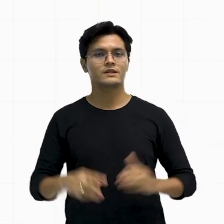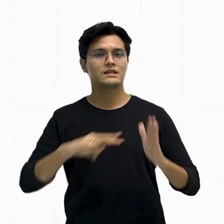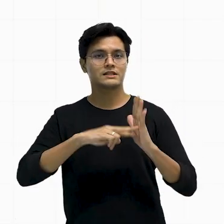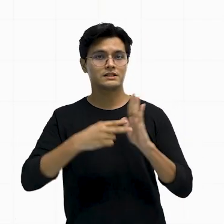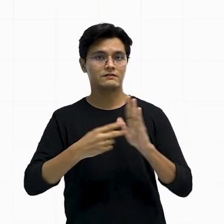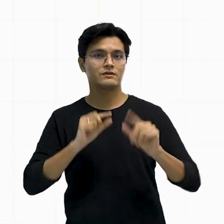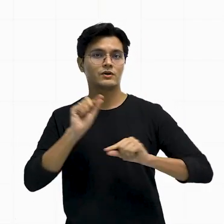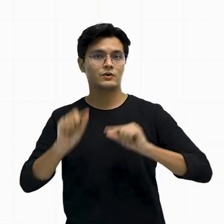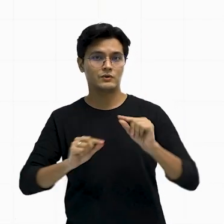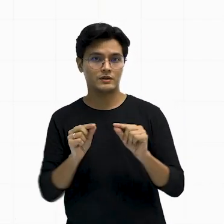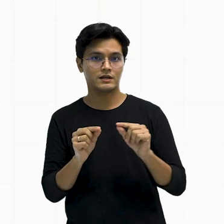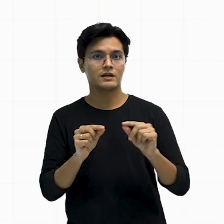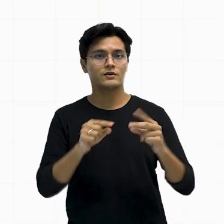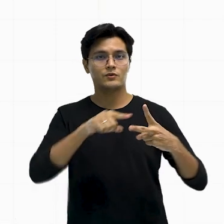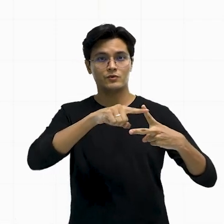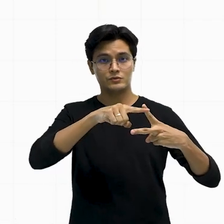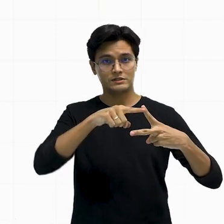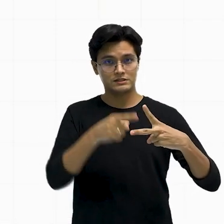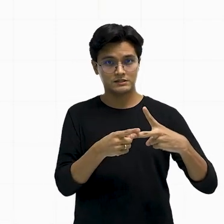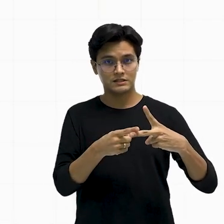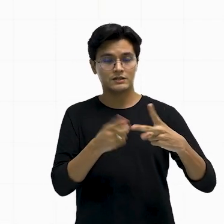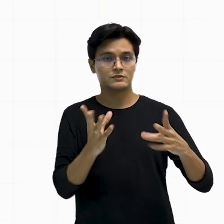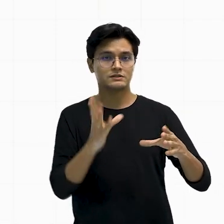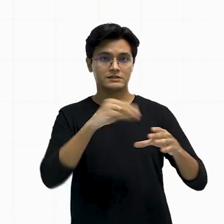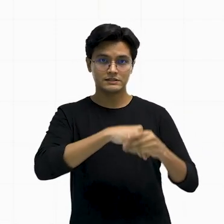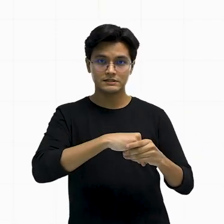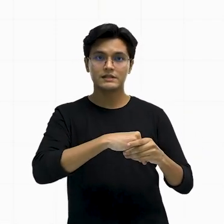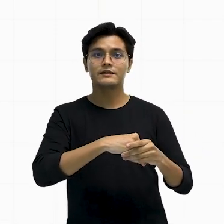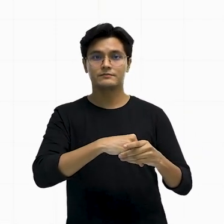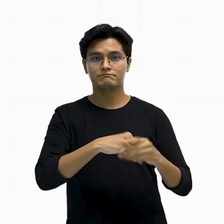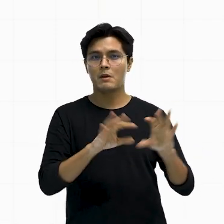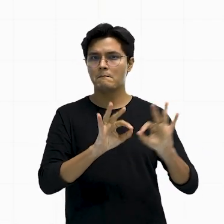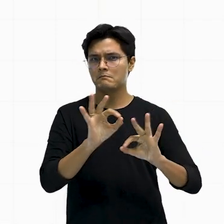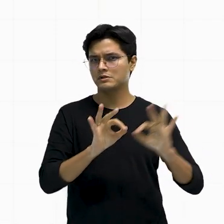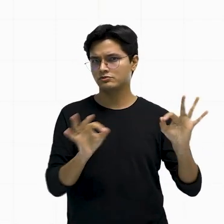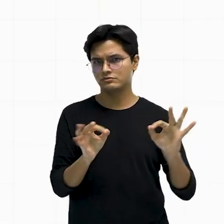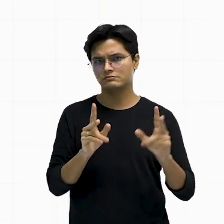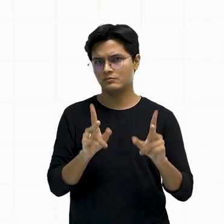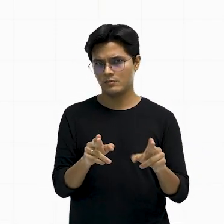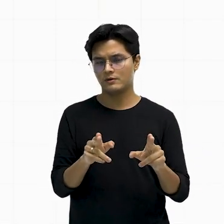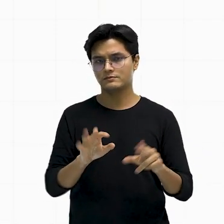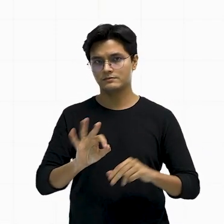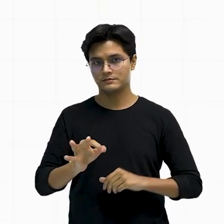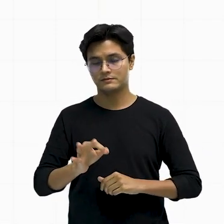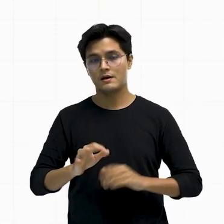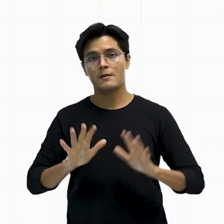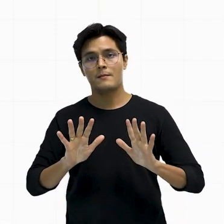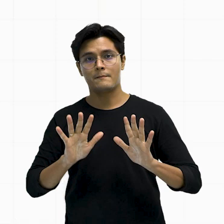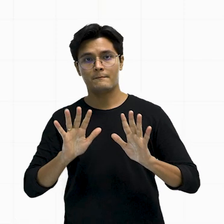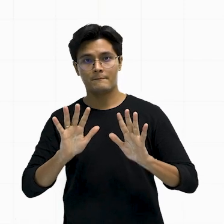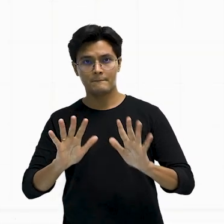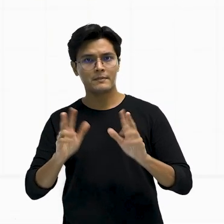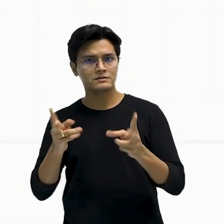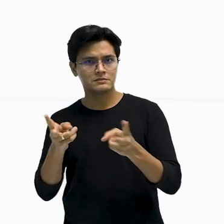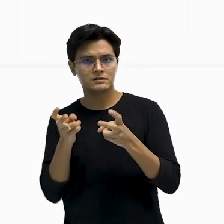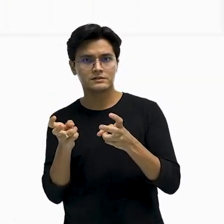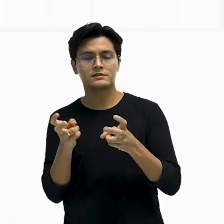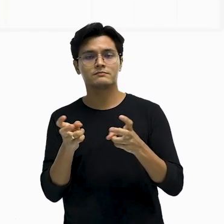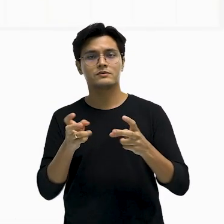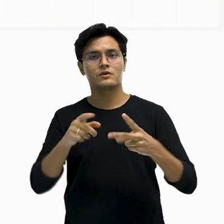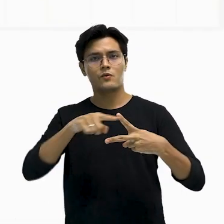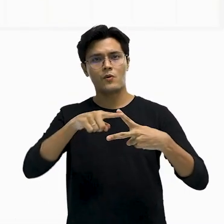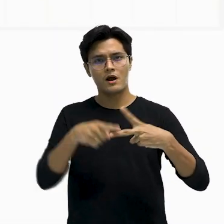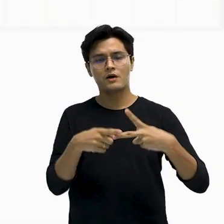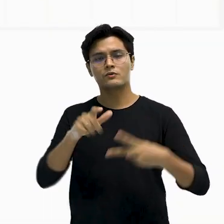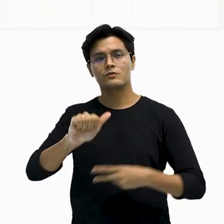os ângulos alternos internos são iguais, tá? Mas veja, professor, o que é um ângulo